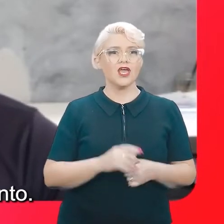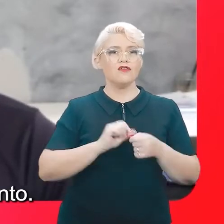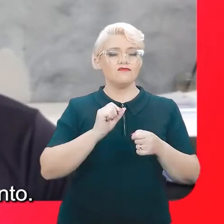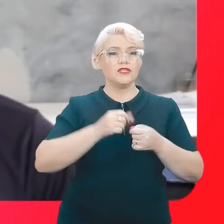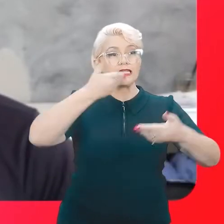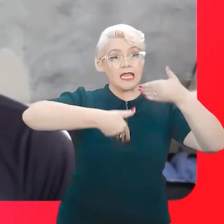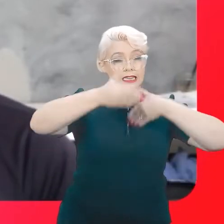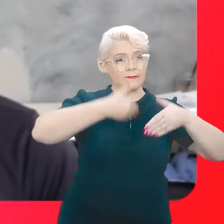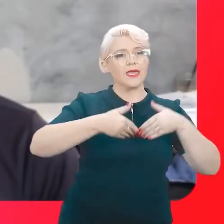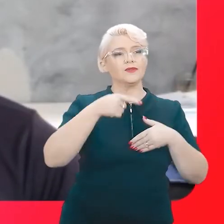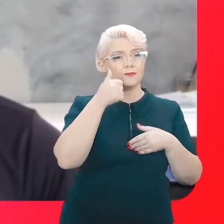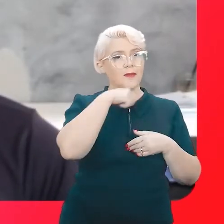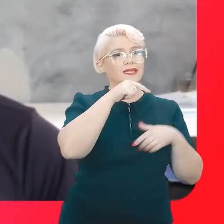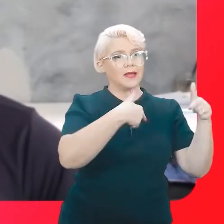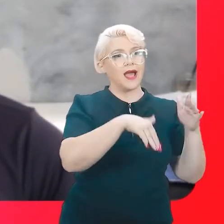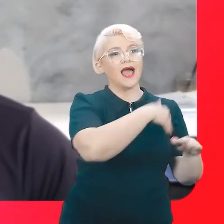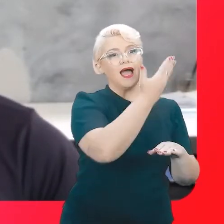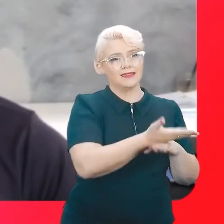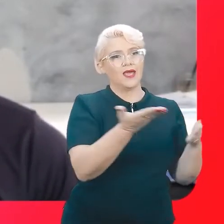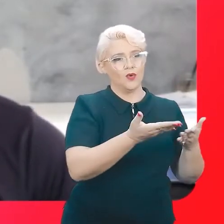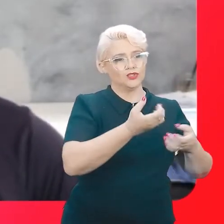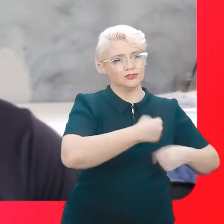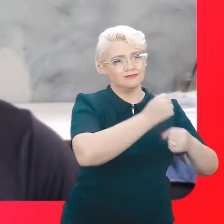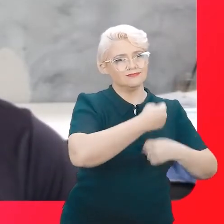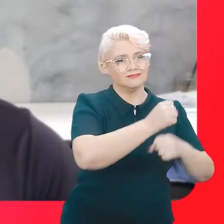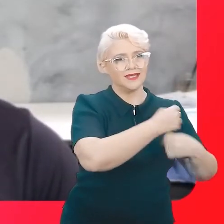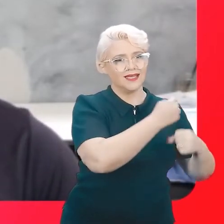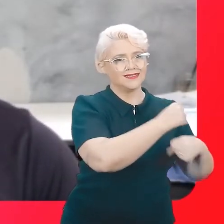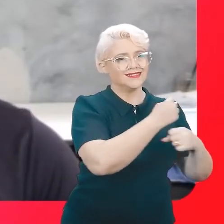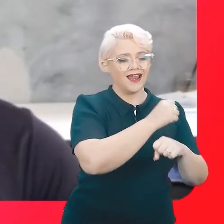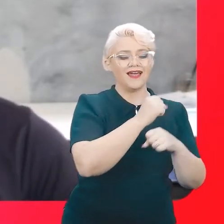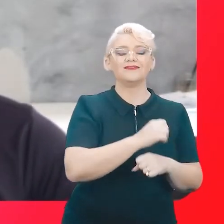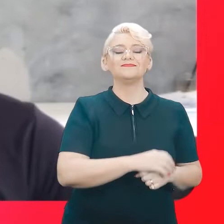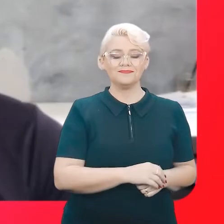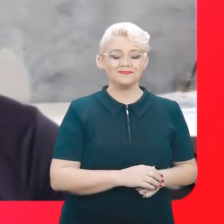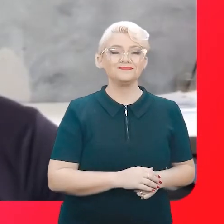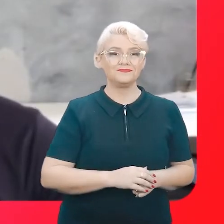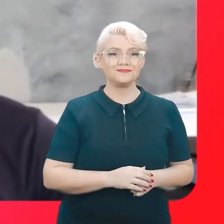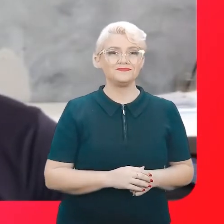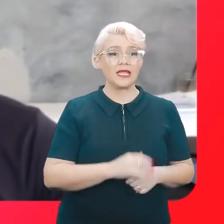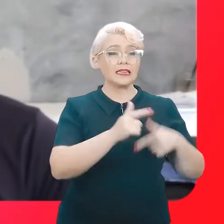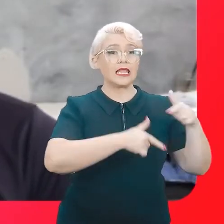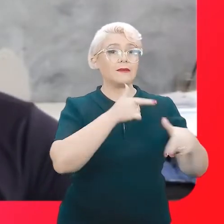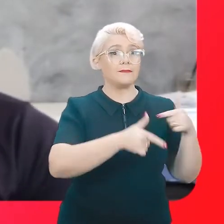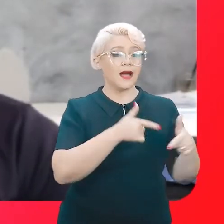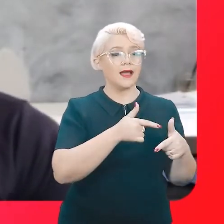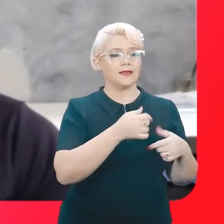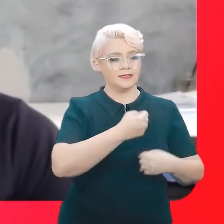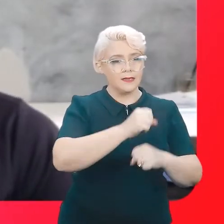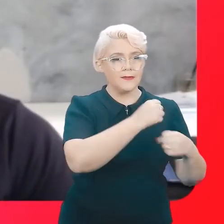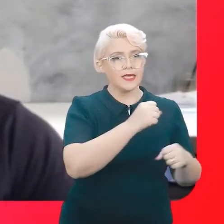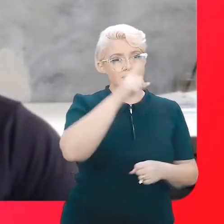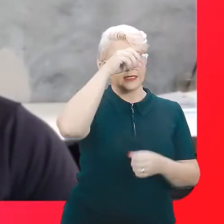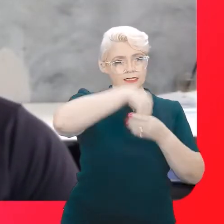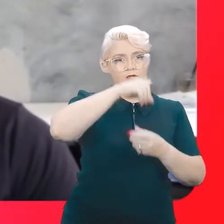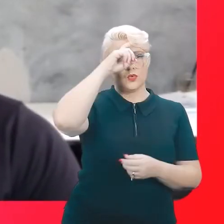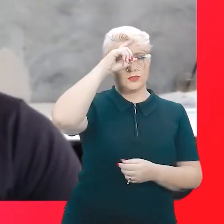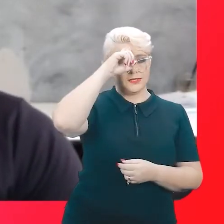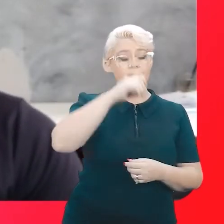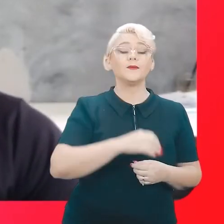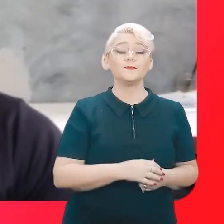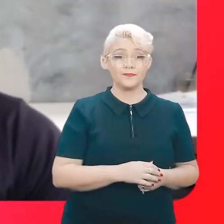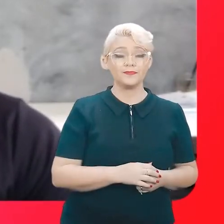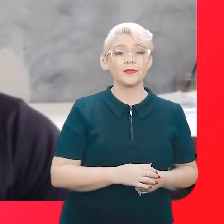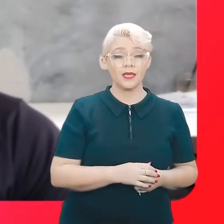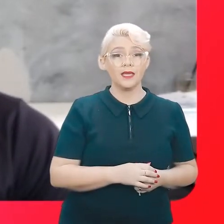fiz meu tratamento. Ela trabalha de serviços gerais, limpeza. Uhum. Trabalha de serviços gerais, limpeza.